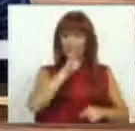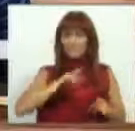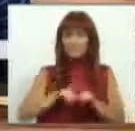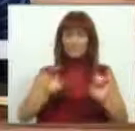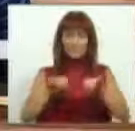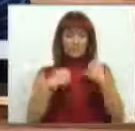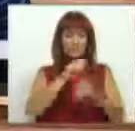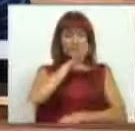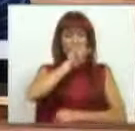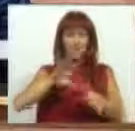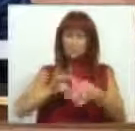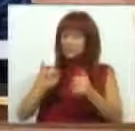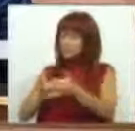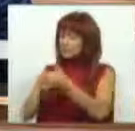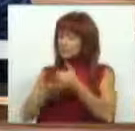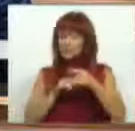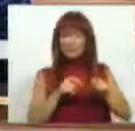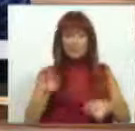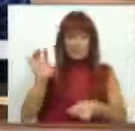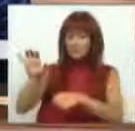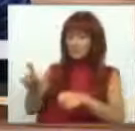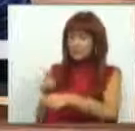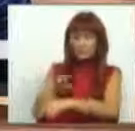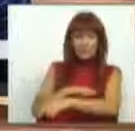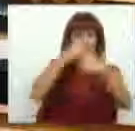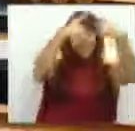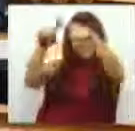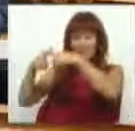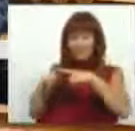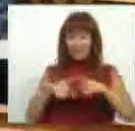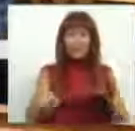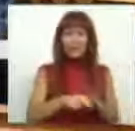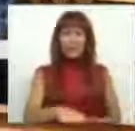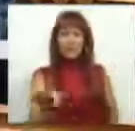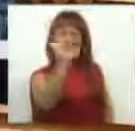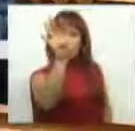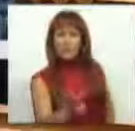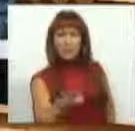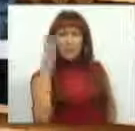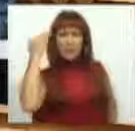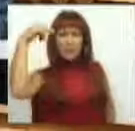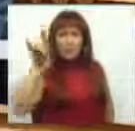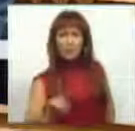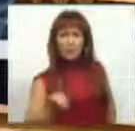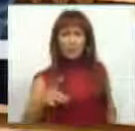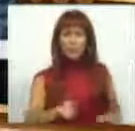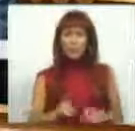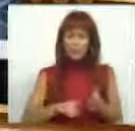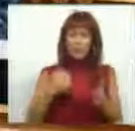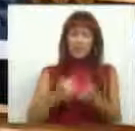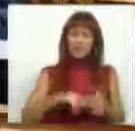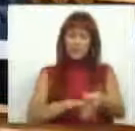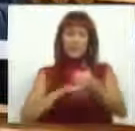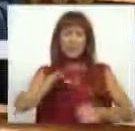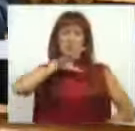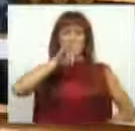sociedades-mães e sociedades afiliadas de Estados-membros diferentes. Artigo 4º. Número 1. Sempre que uma